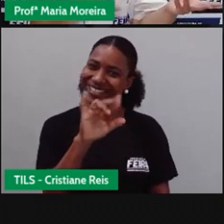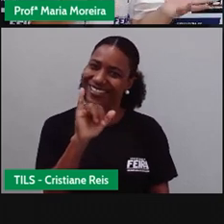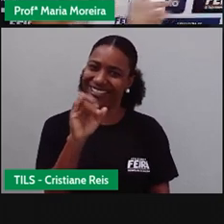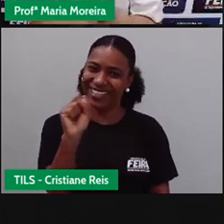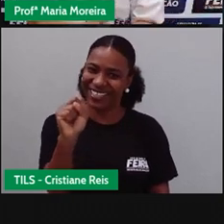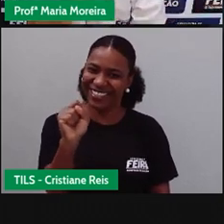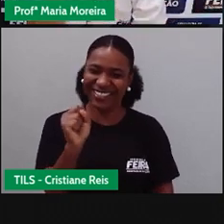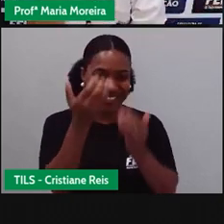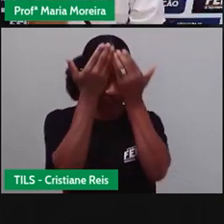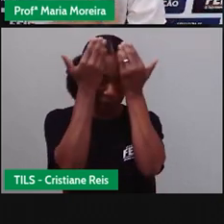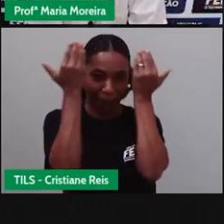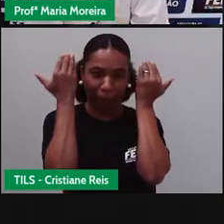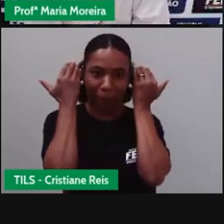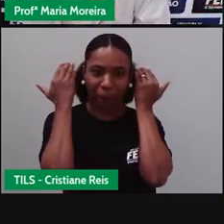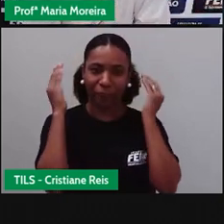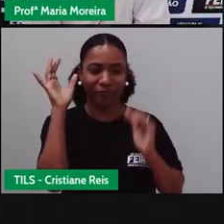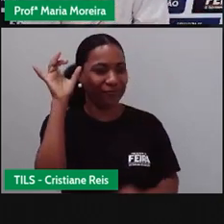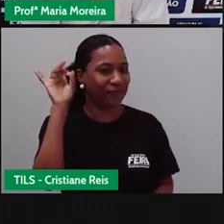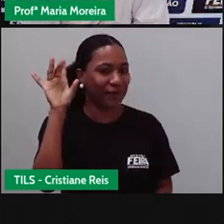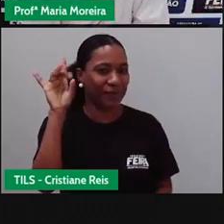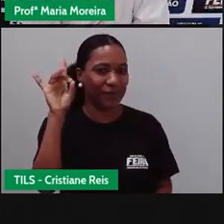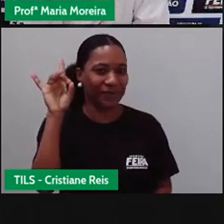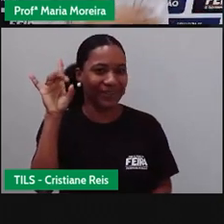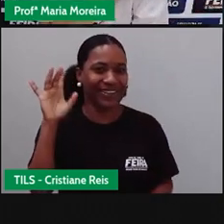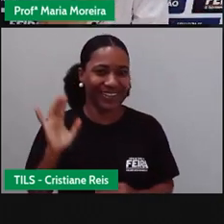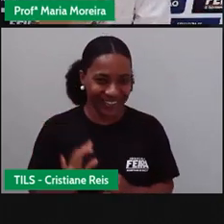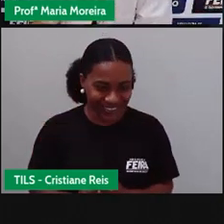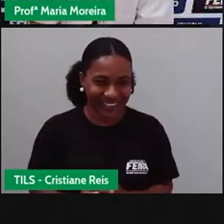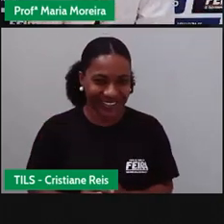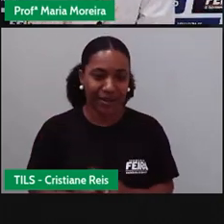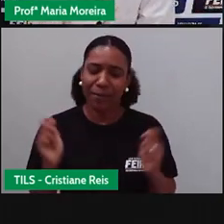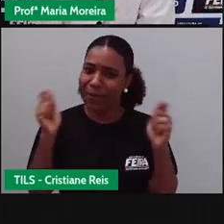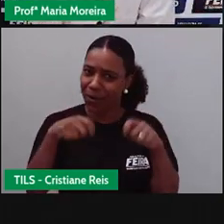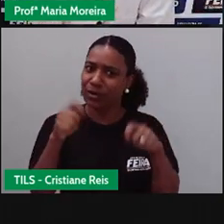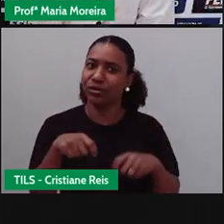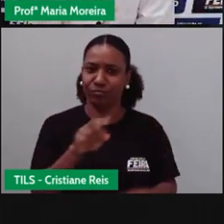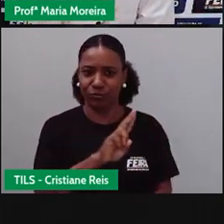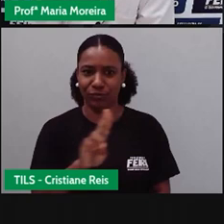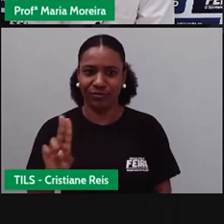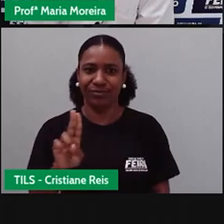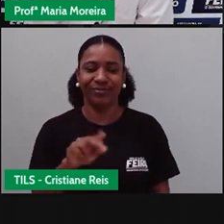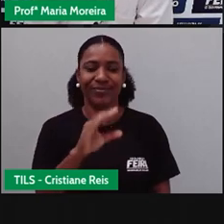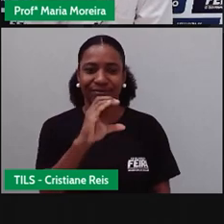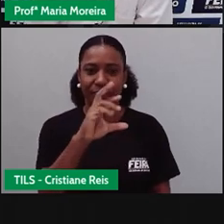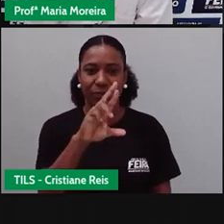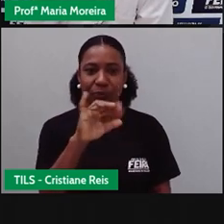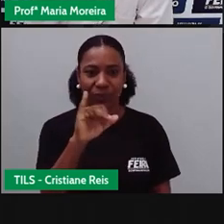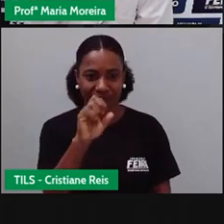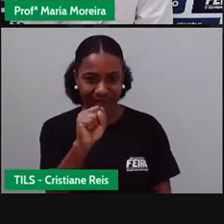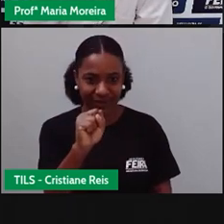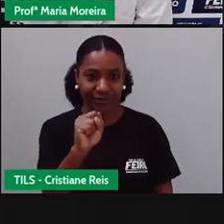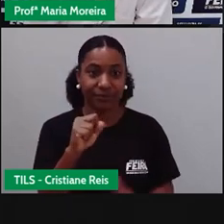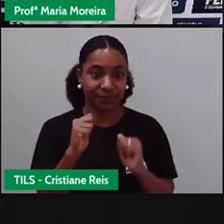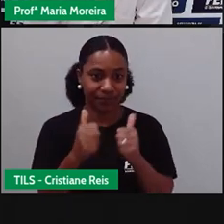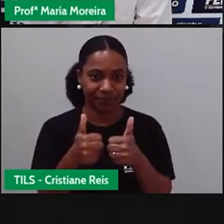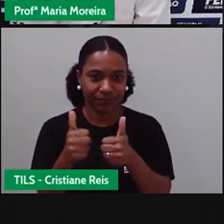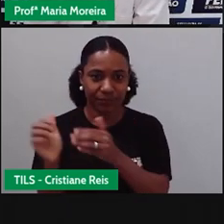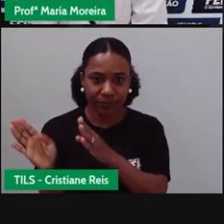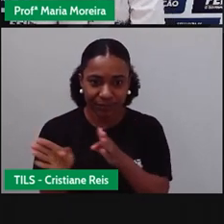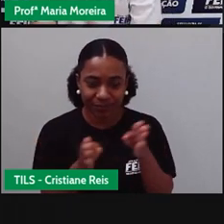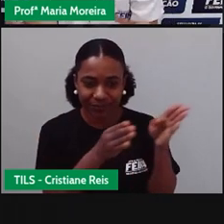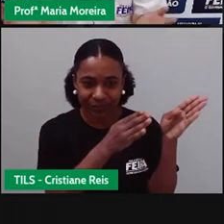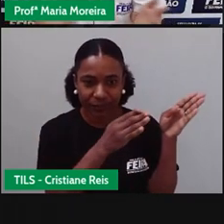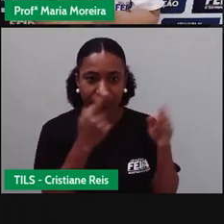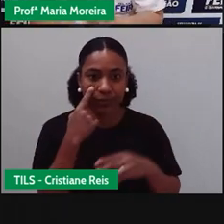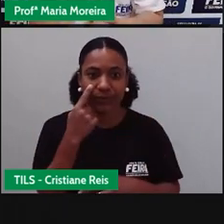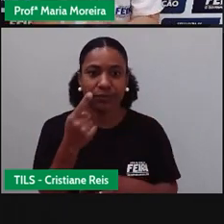Kardashian. Vou chamá-la de Cris. Vocês também podem chamá-la de Cris, tá? Então vamos lá. Passando aqui nosso primeiro